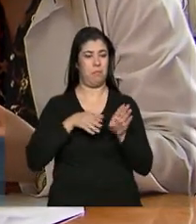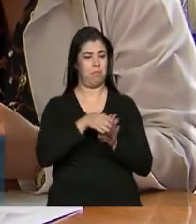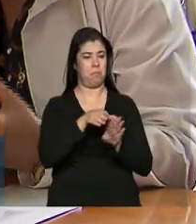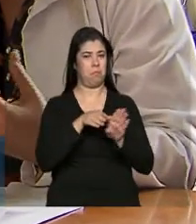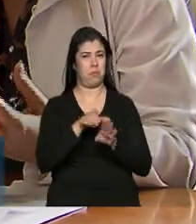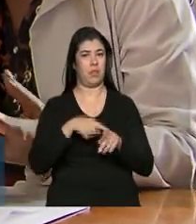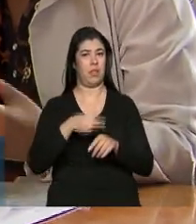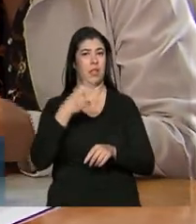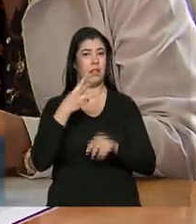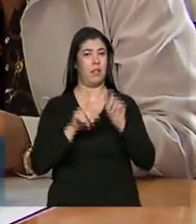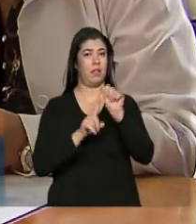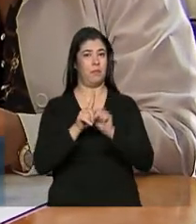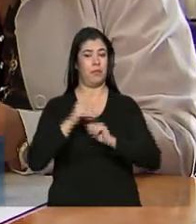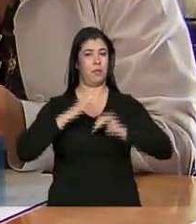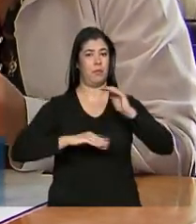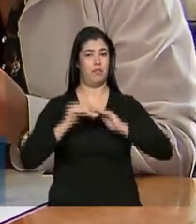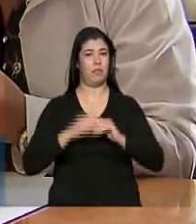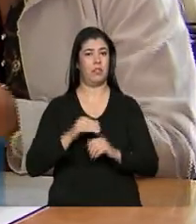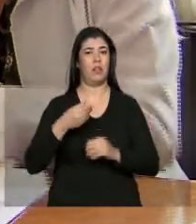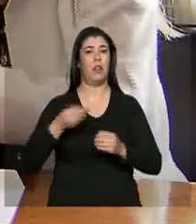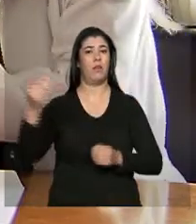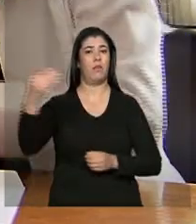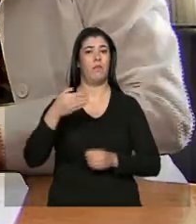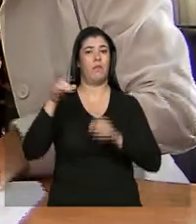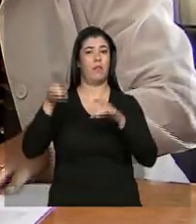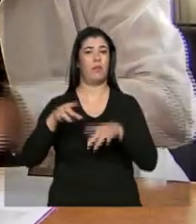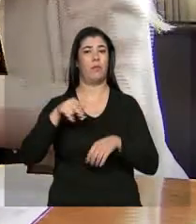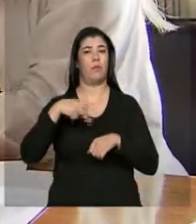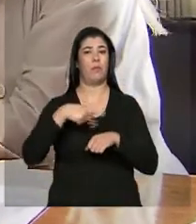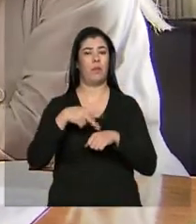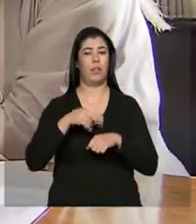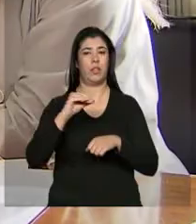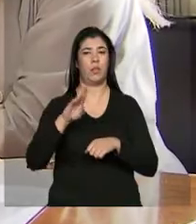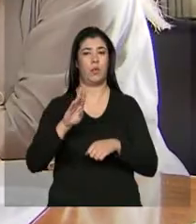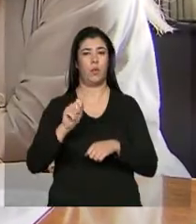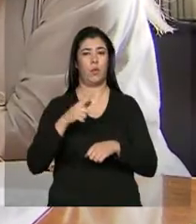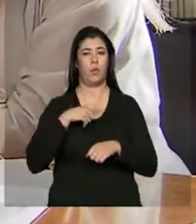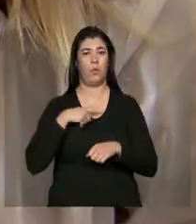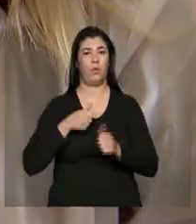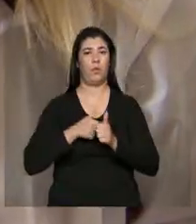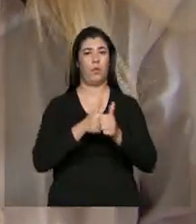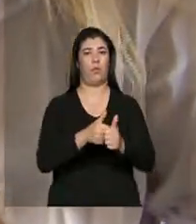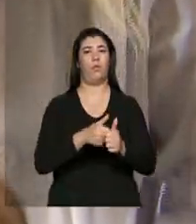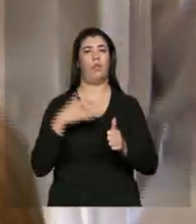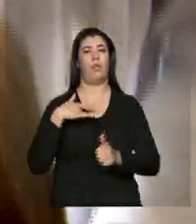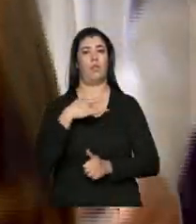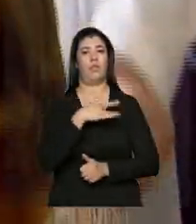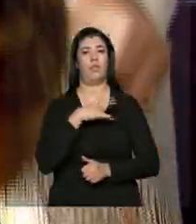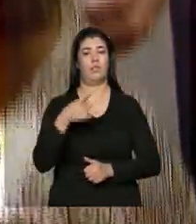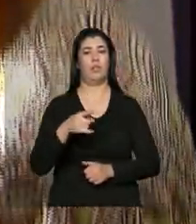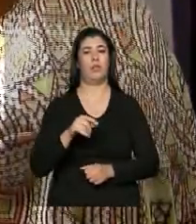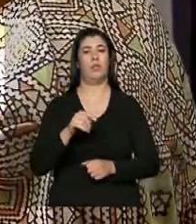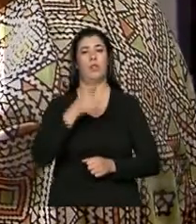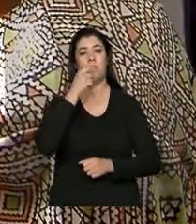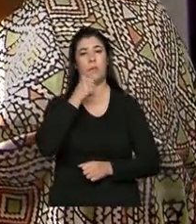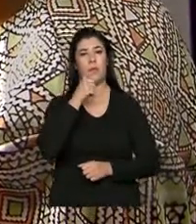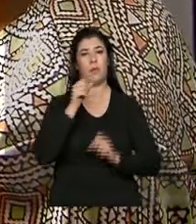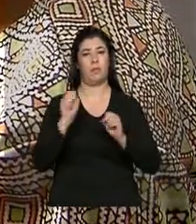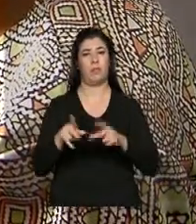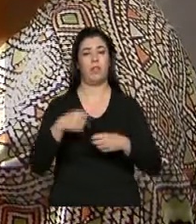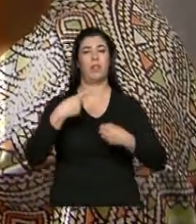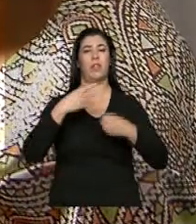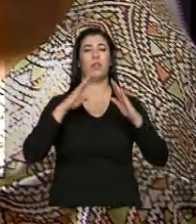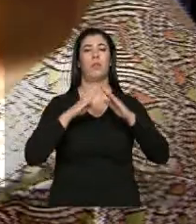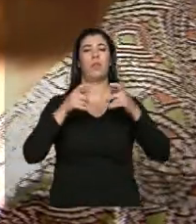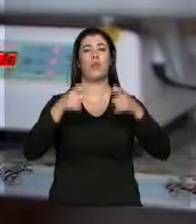meses que a profissional cubana é responsável pelo acompanhamento de saúde da aposentada que mora na Vila Yara em Osasco, cidade